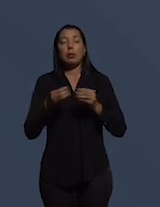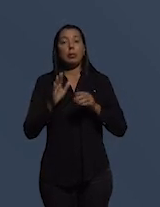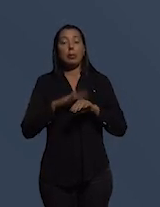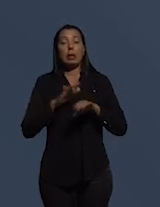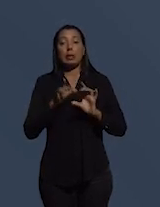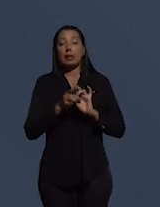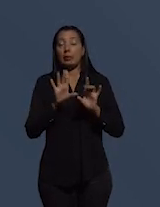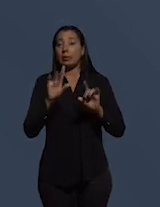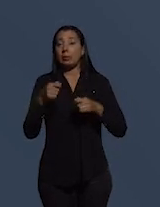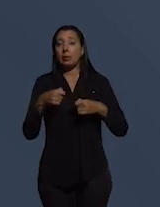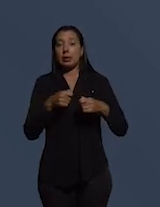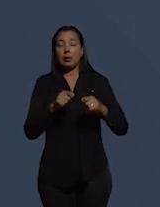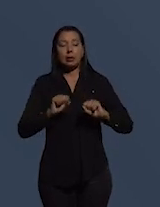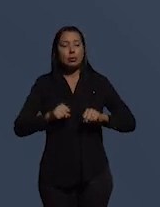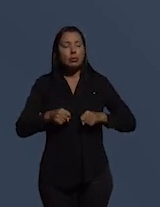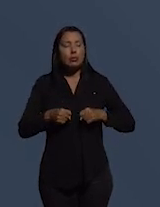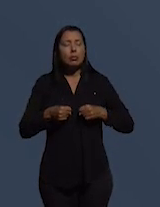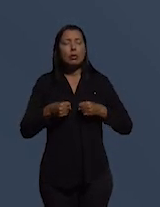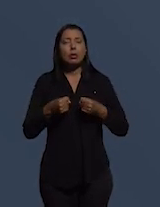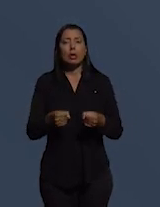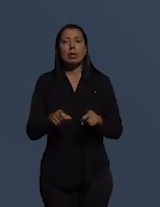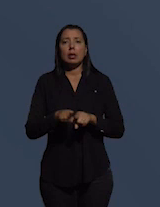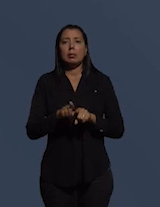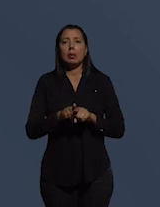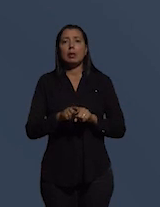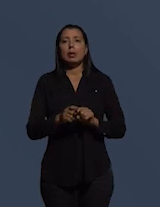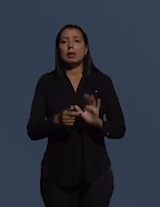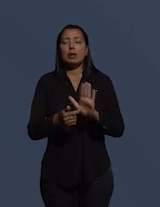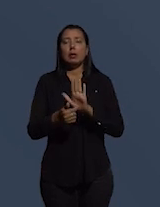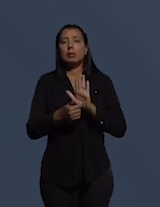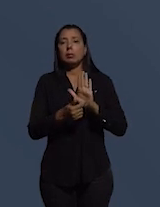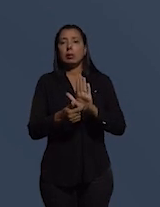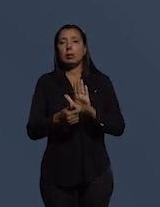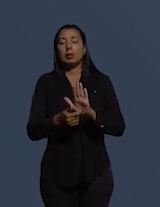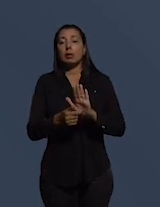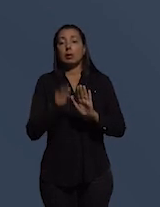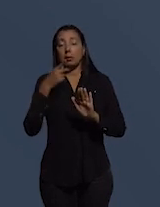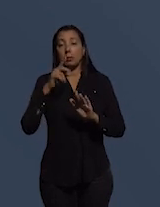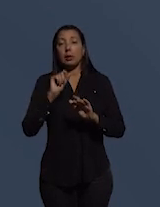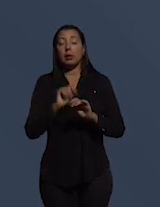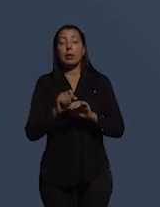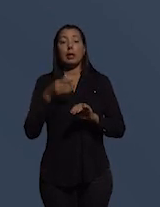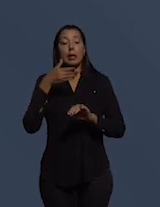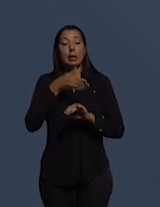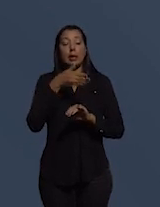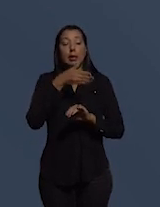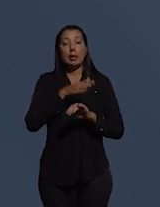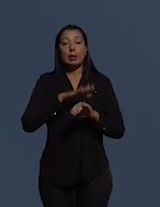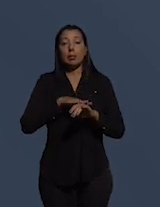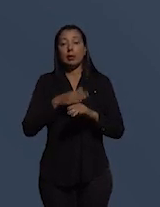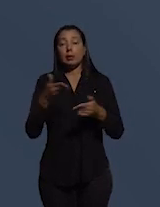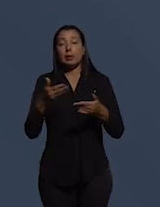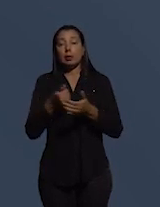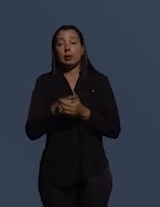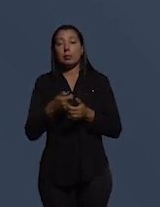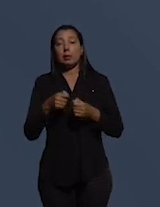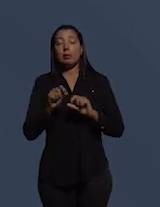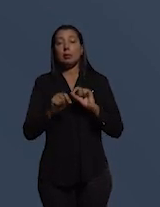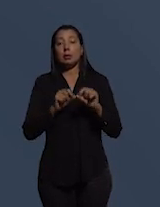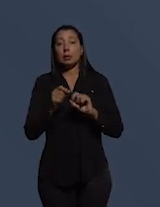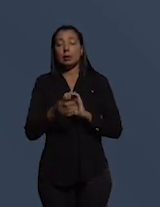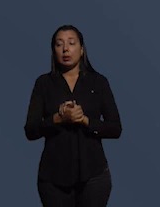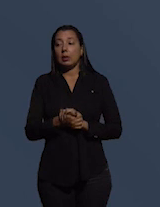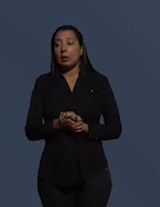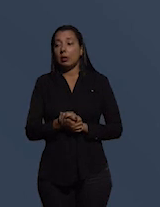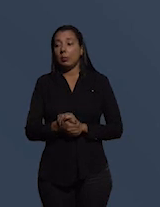e não precisam se esforçar para ter transparência para entrarmos mais na questão da transparência construímos esse índice onde